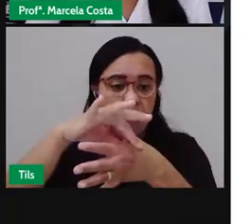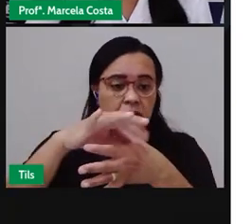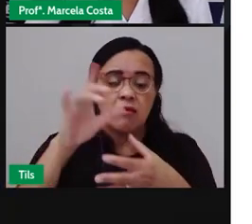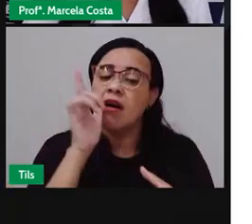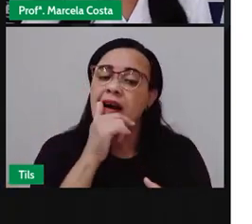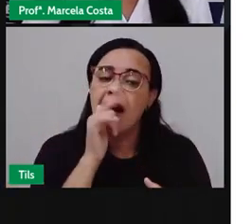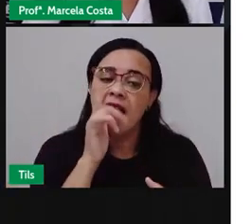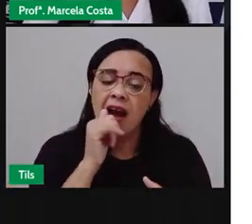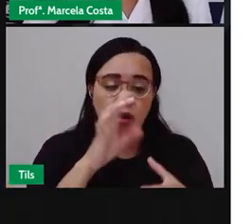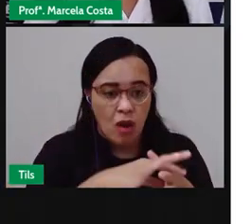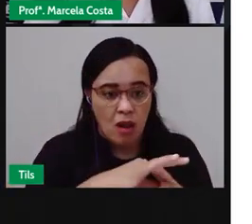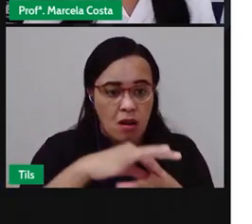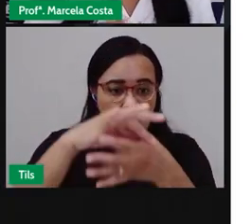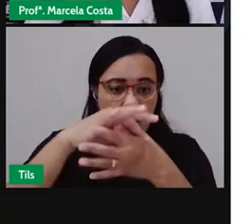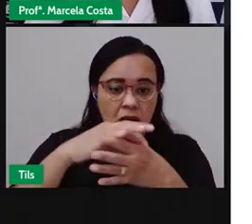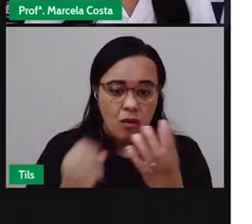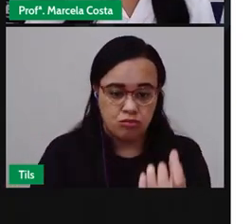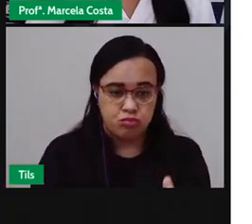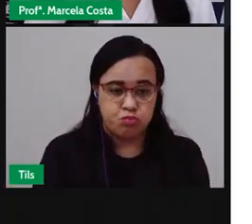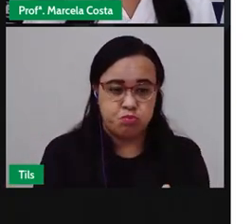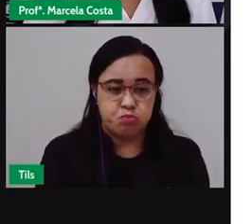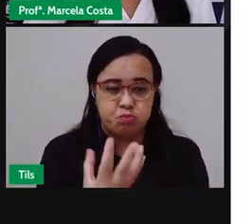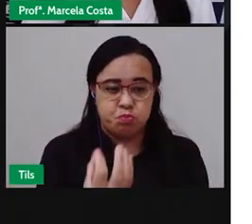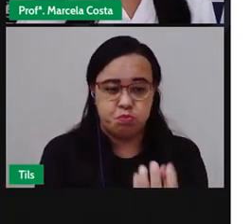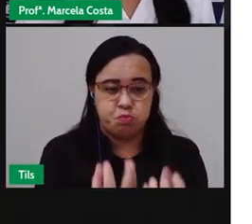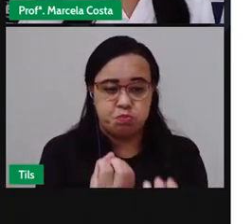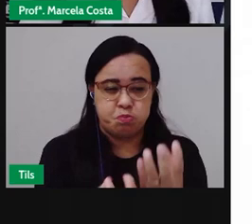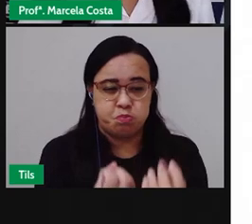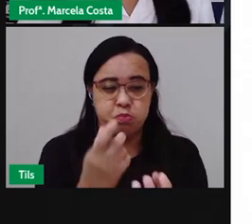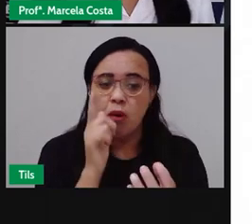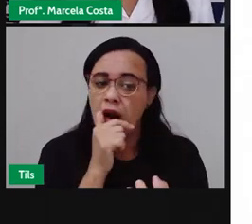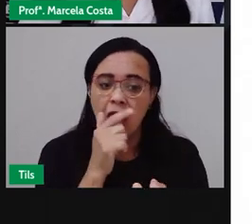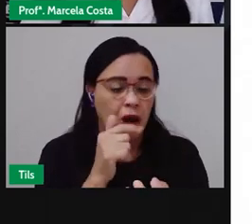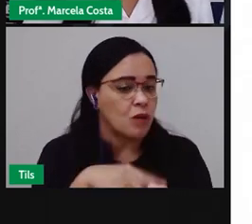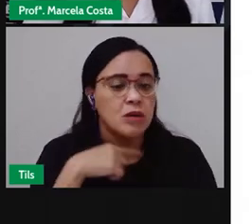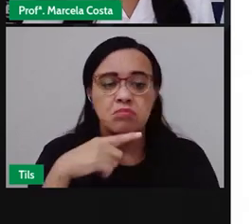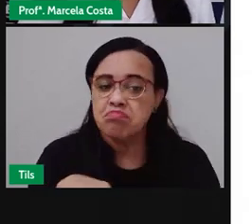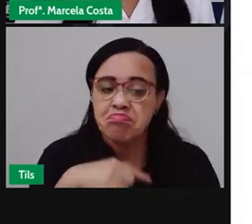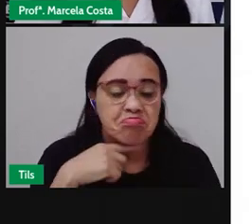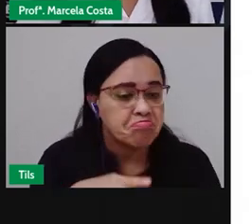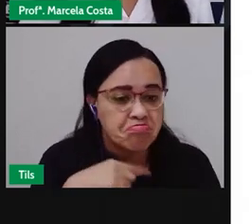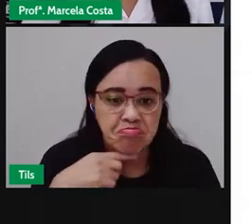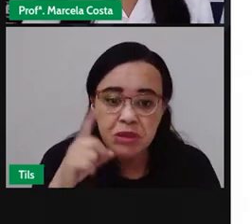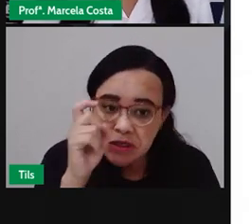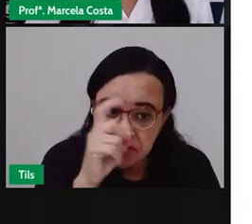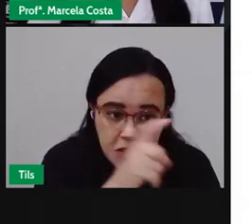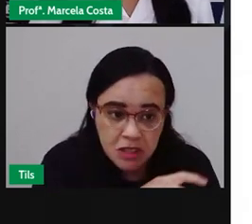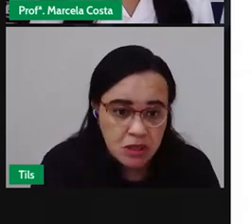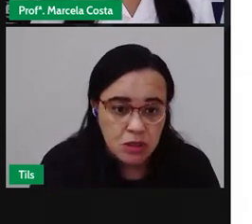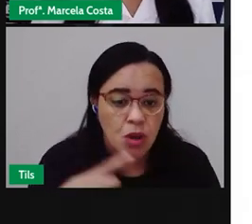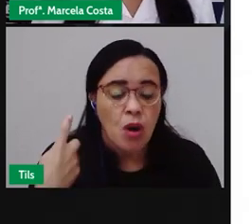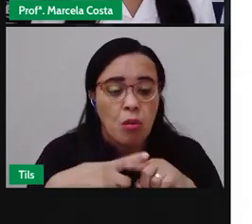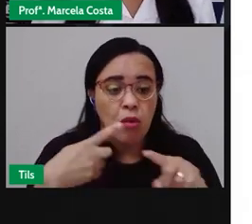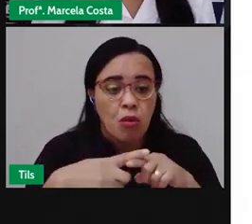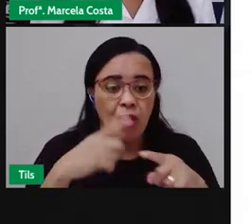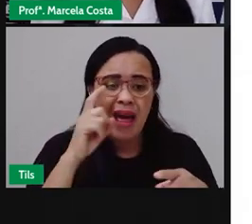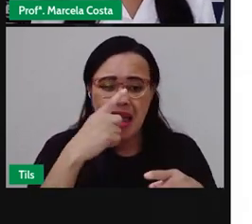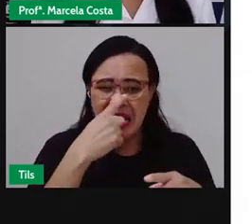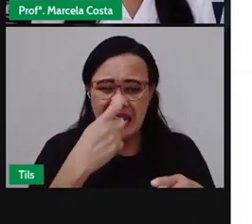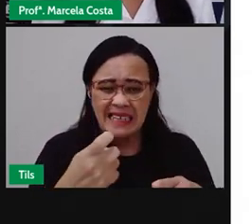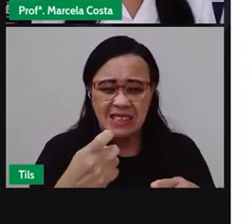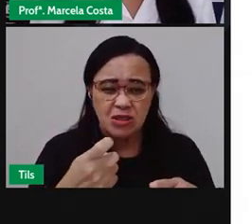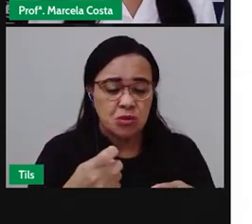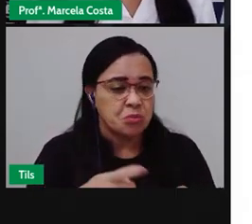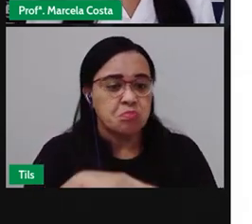os bueiros ali da rua, que são os locais que tem na rua pra que seja feita a escoagem da água